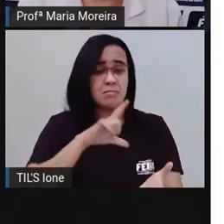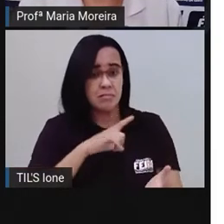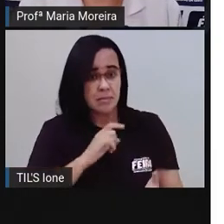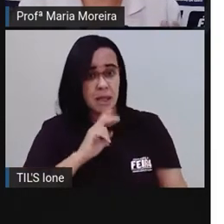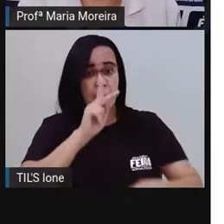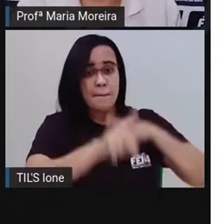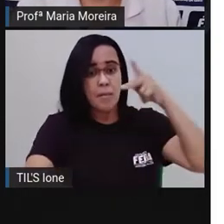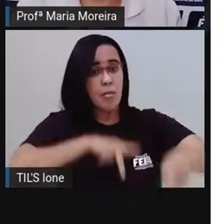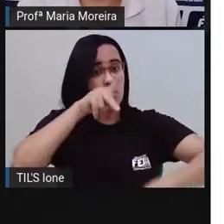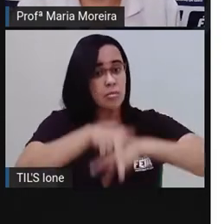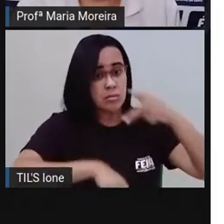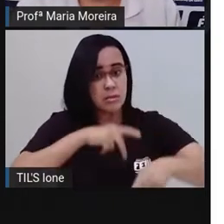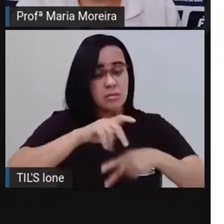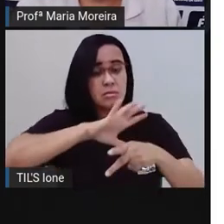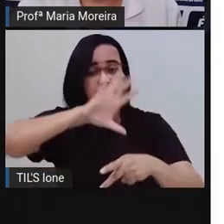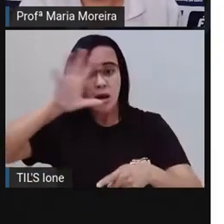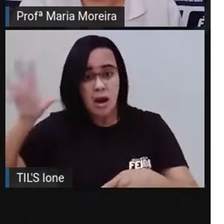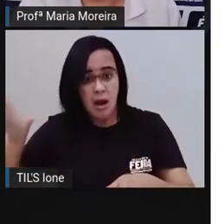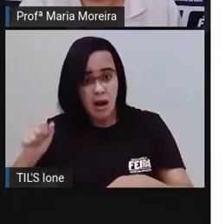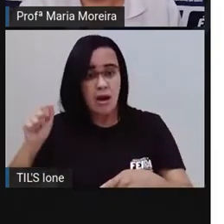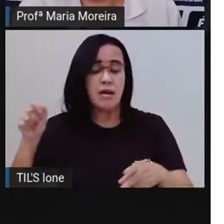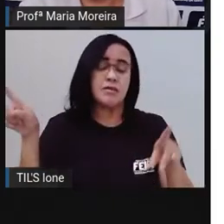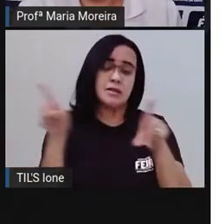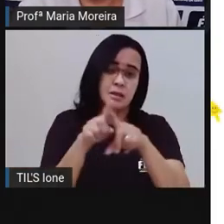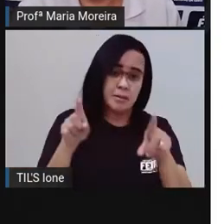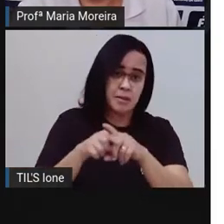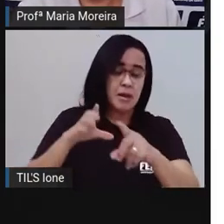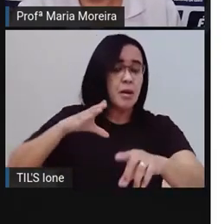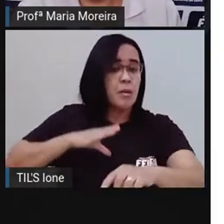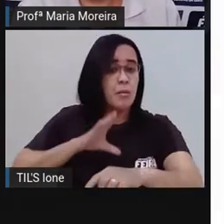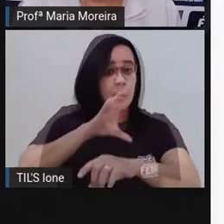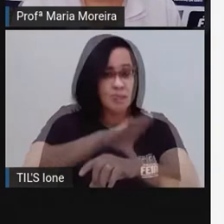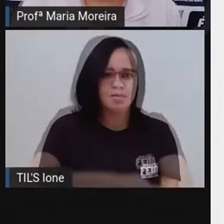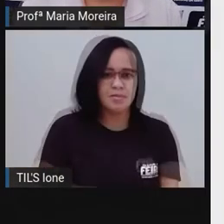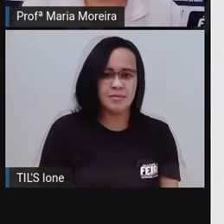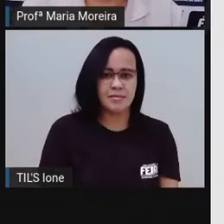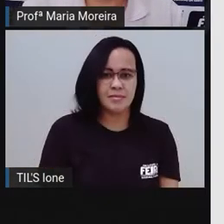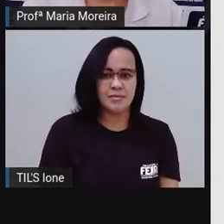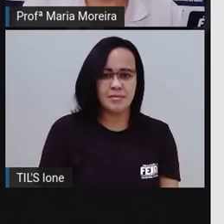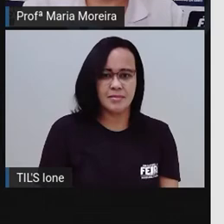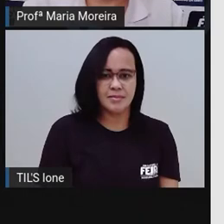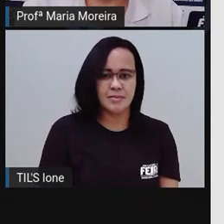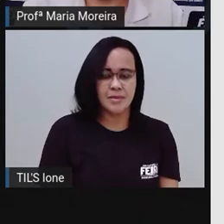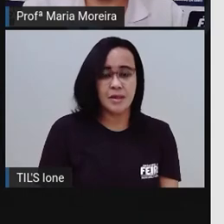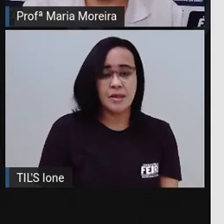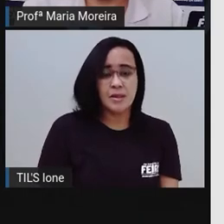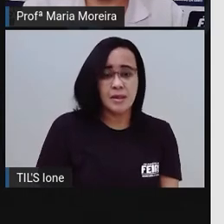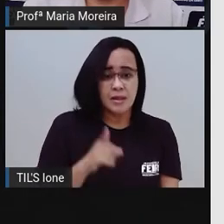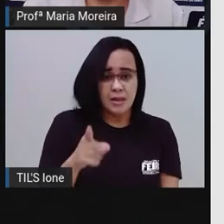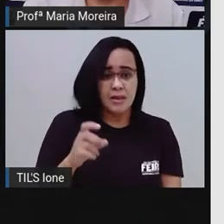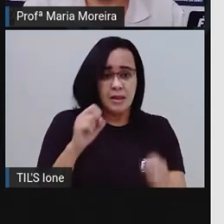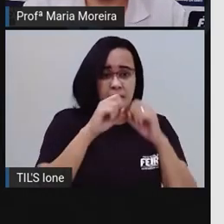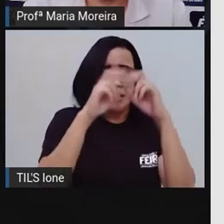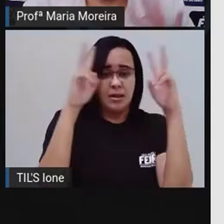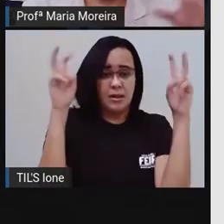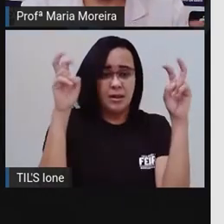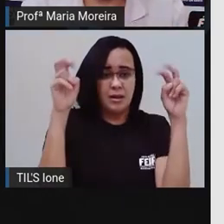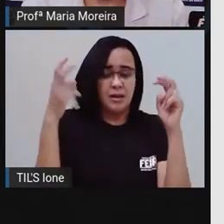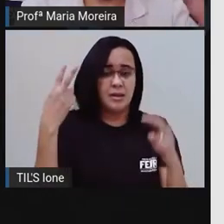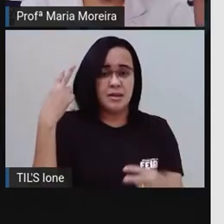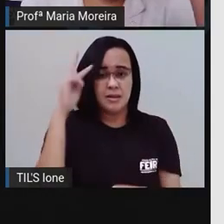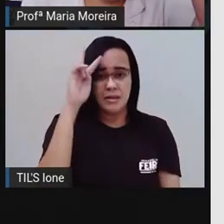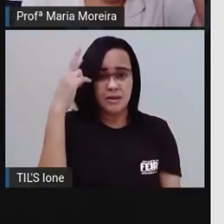povos, não só os africanos, mas os portugueses e os indígenas também, tá? Prontinho. Então, a Pró vai só ver se consegue